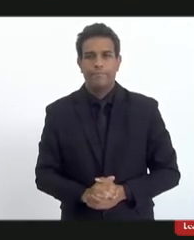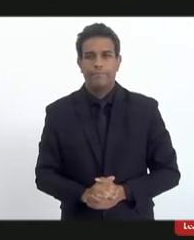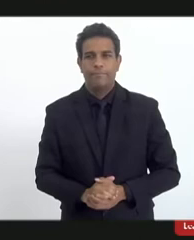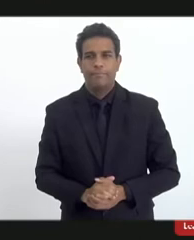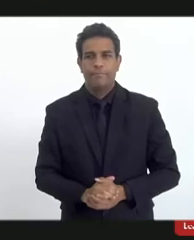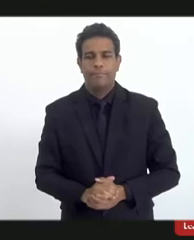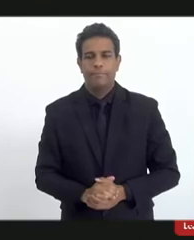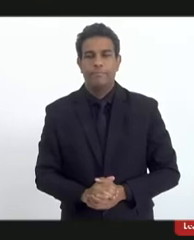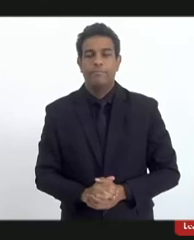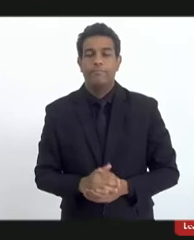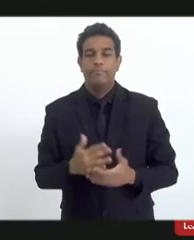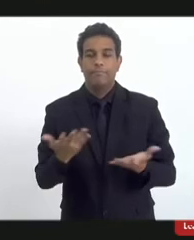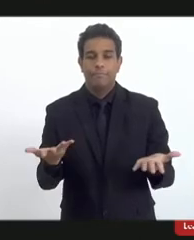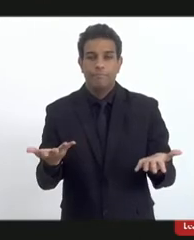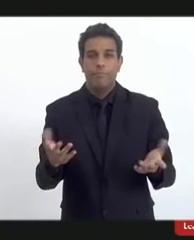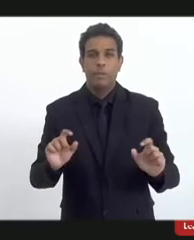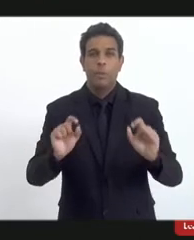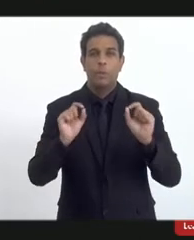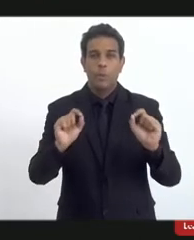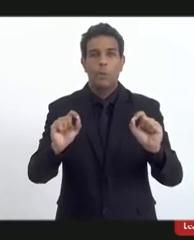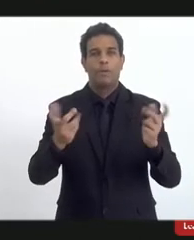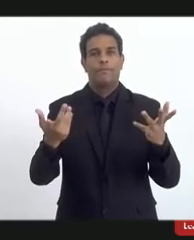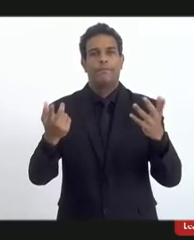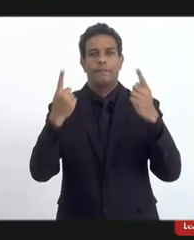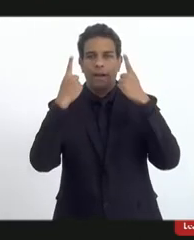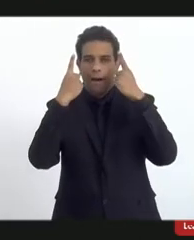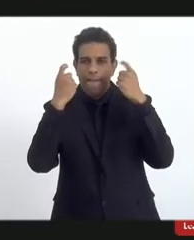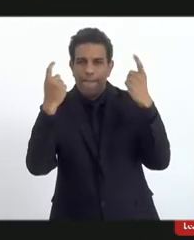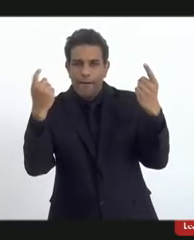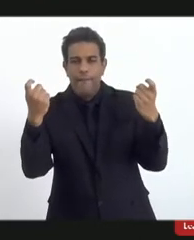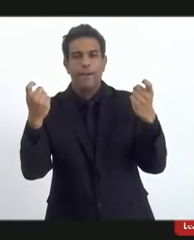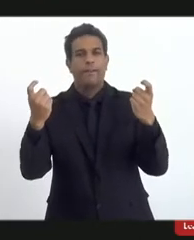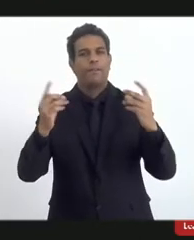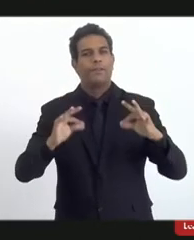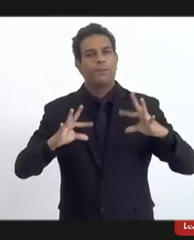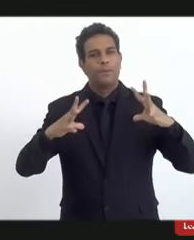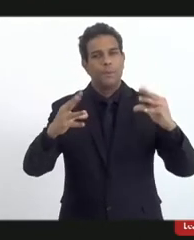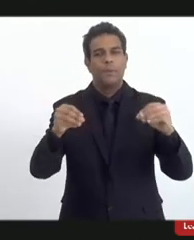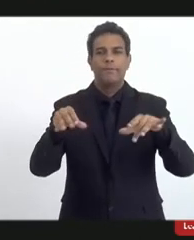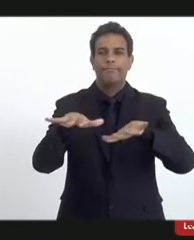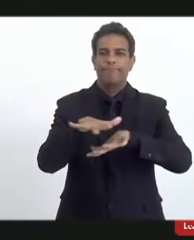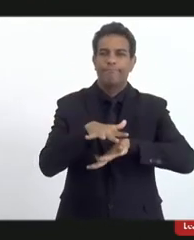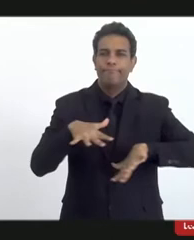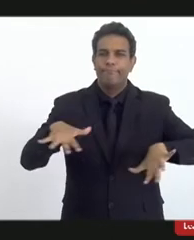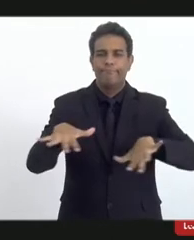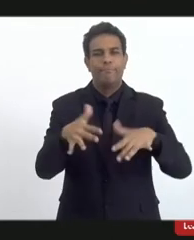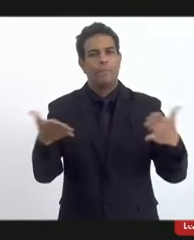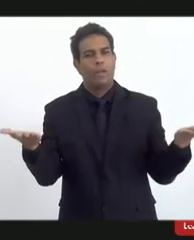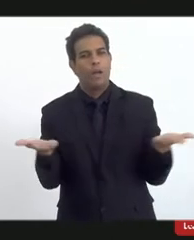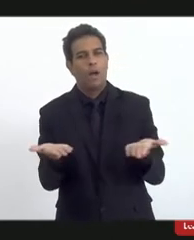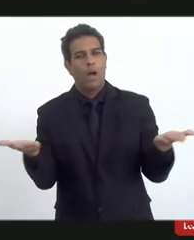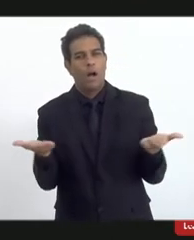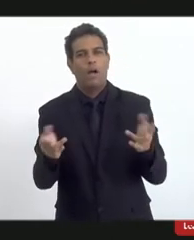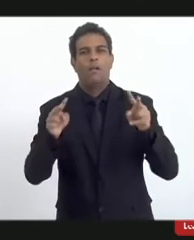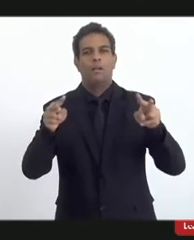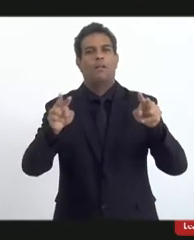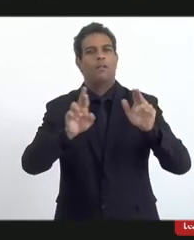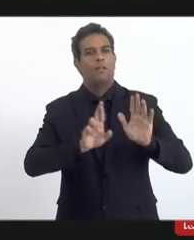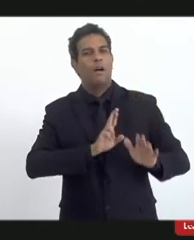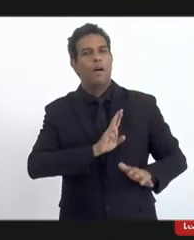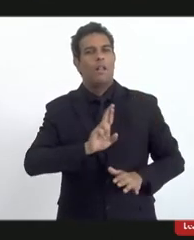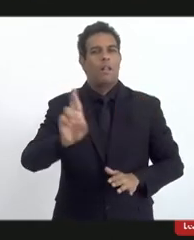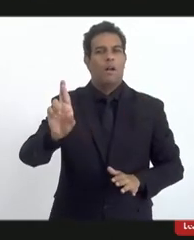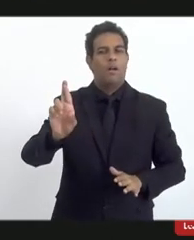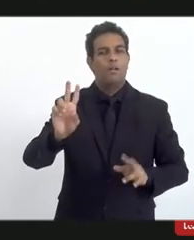que levam e incitam à violência em todos os âmbitos, aqui colocando a questão da religião